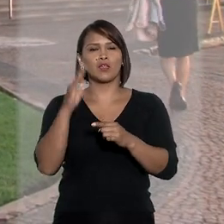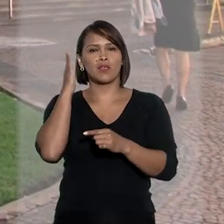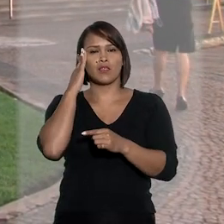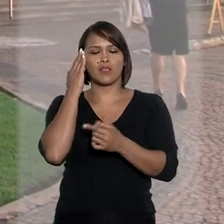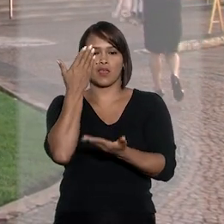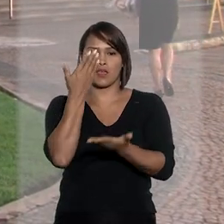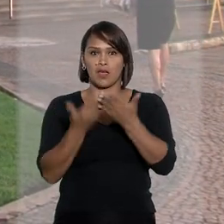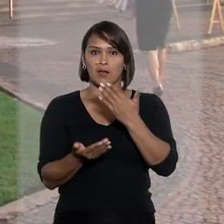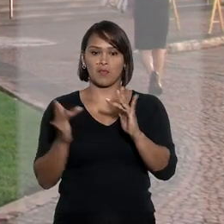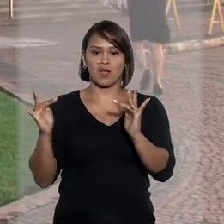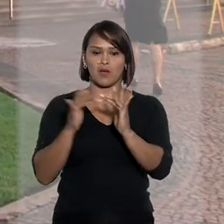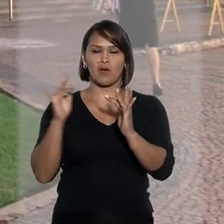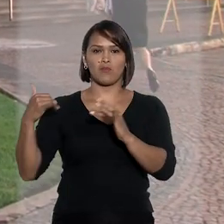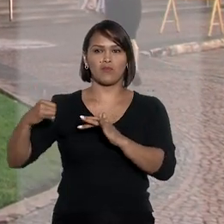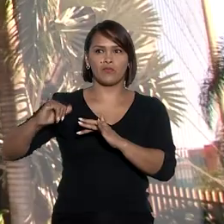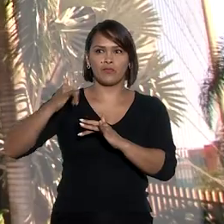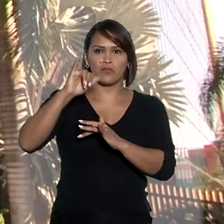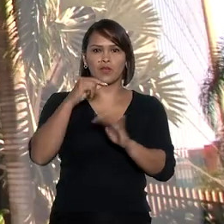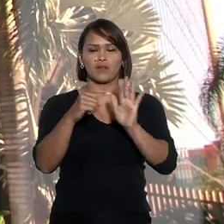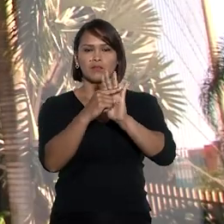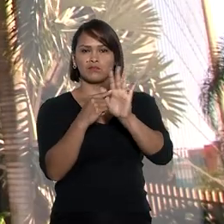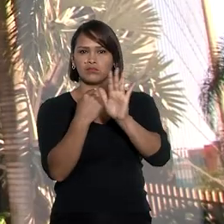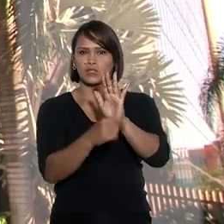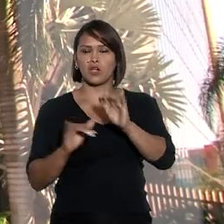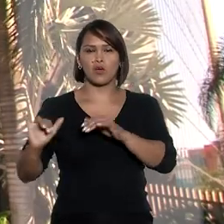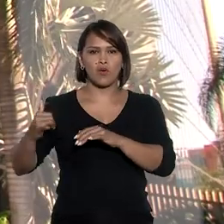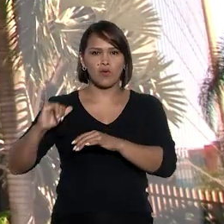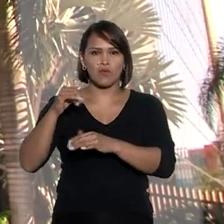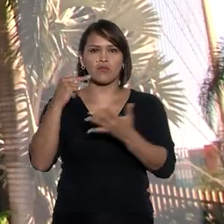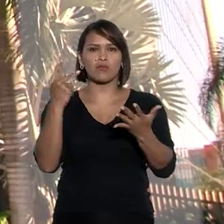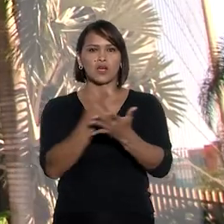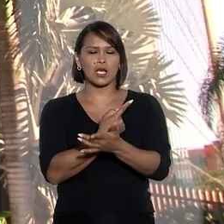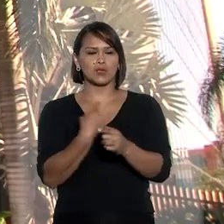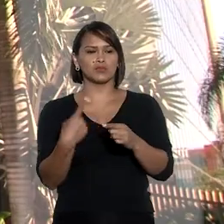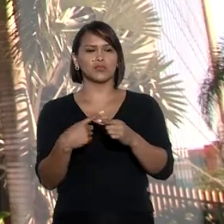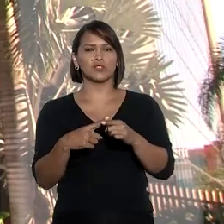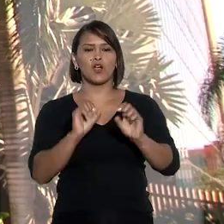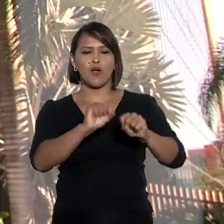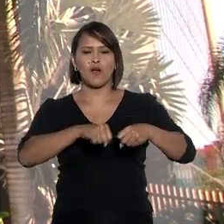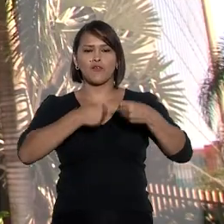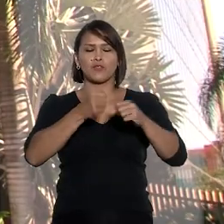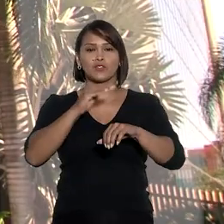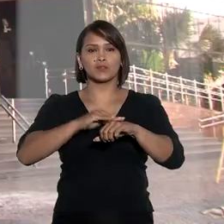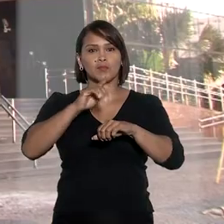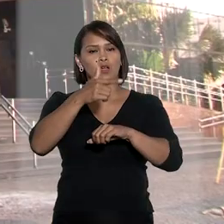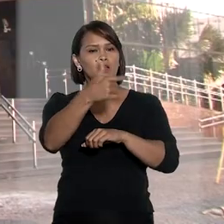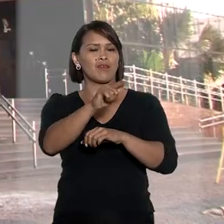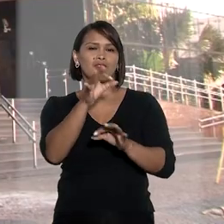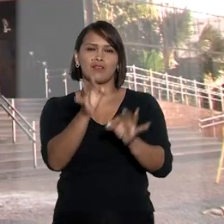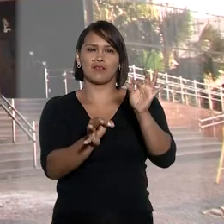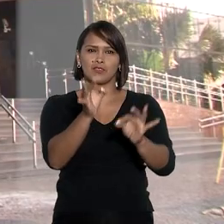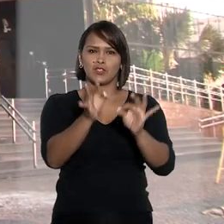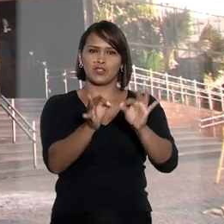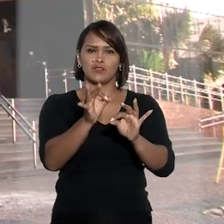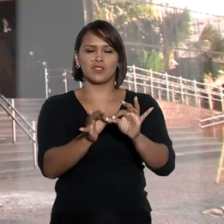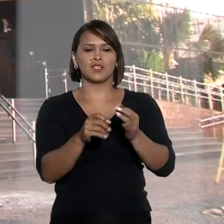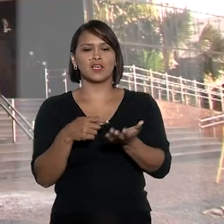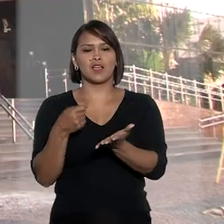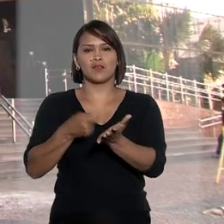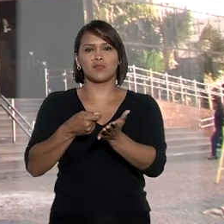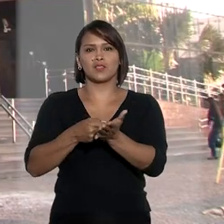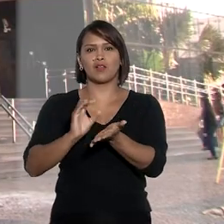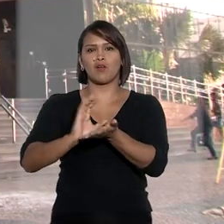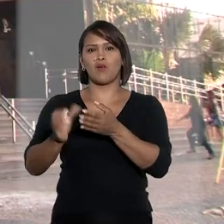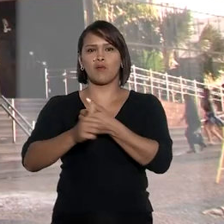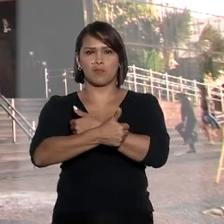considerar que a perda da conexão aérea pelo cancelamento do voo ocorreu por motivo de força maior e não justificaria a